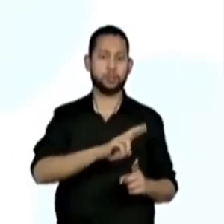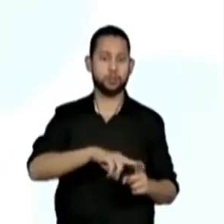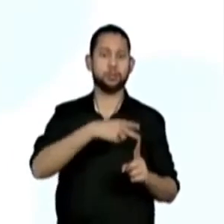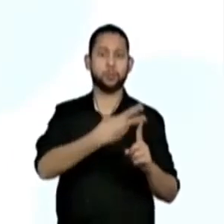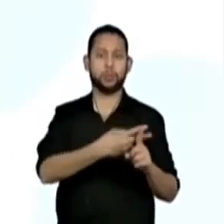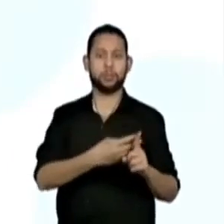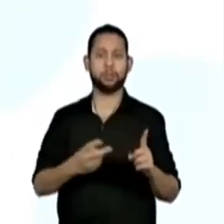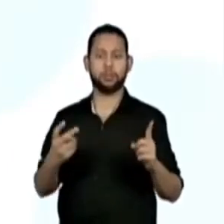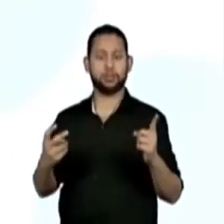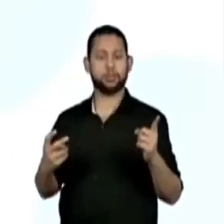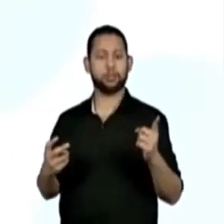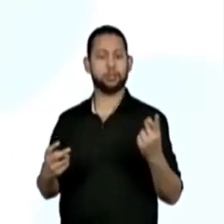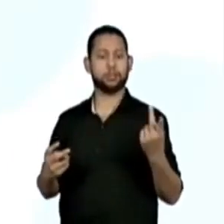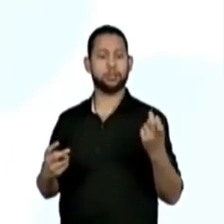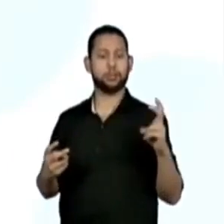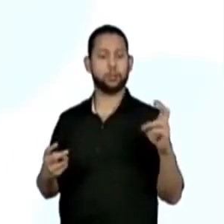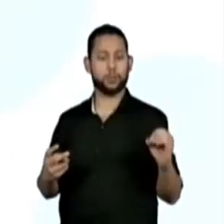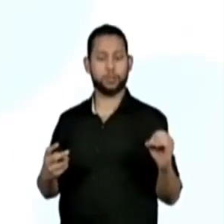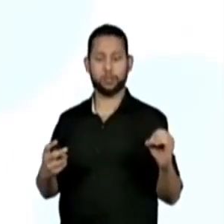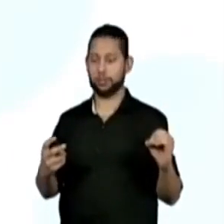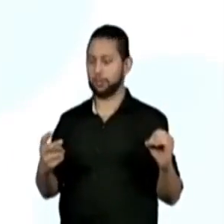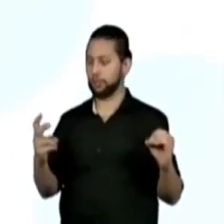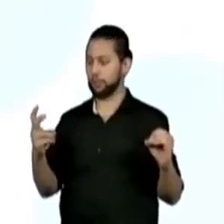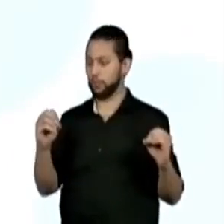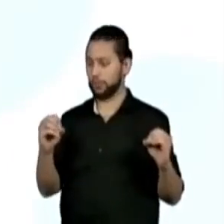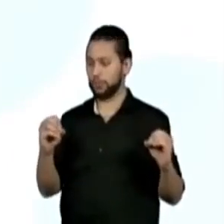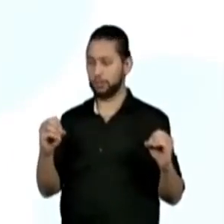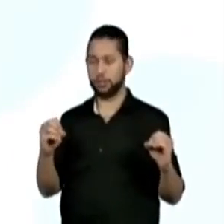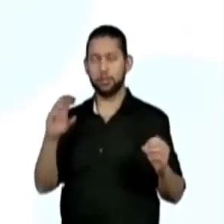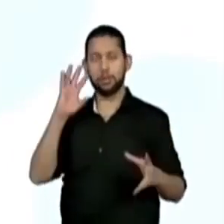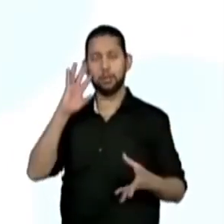50. Que é 100.